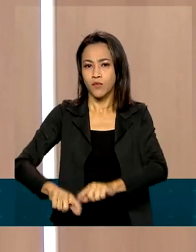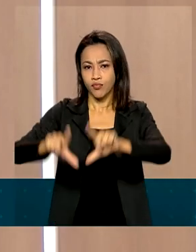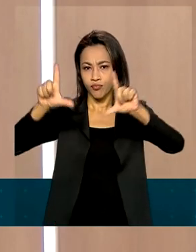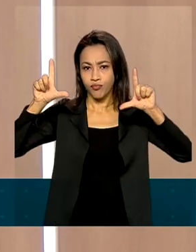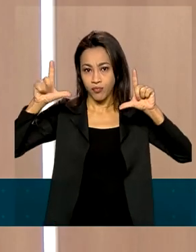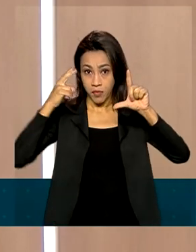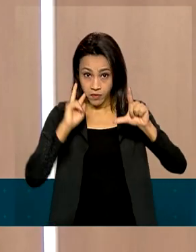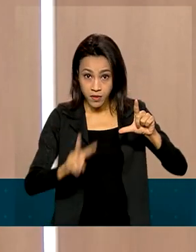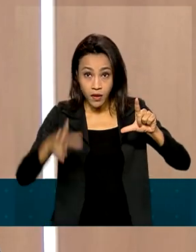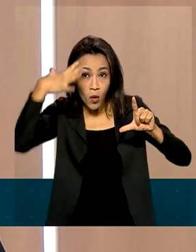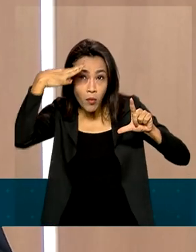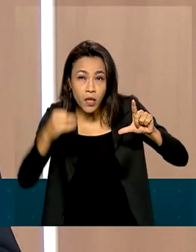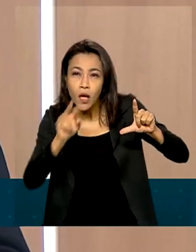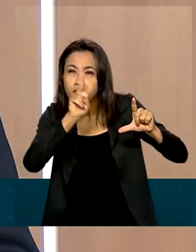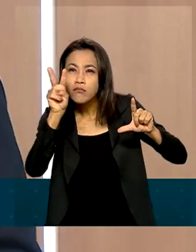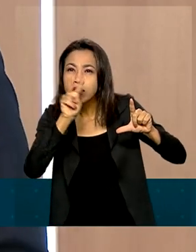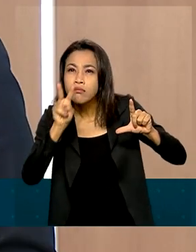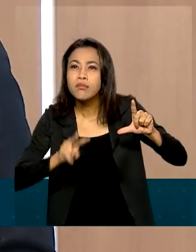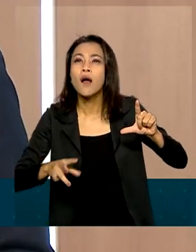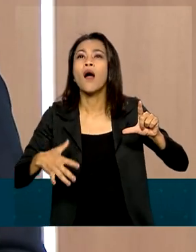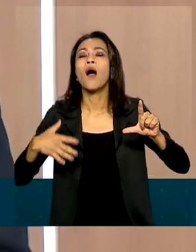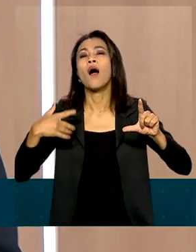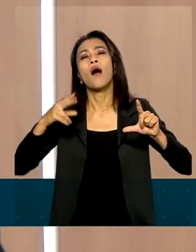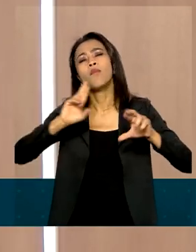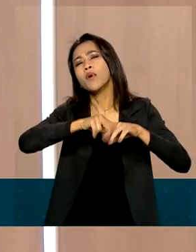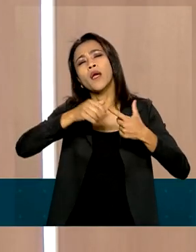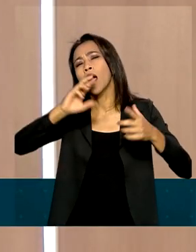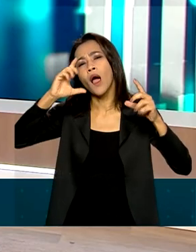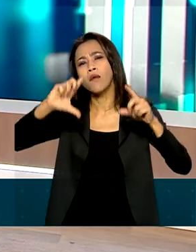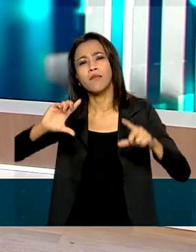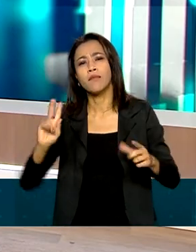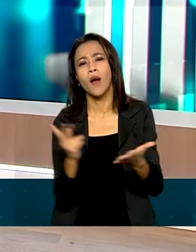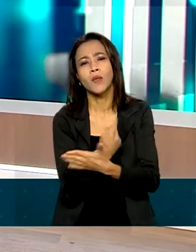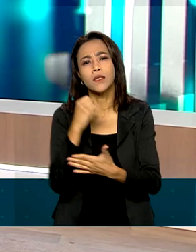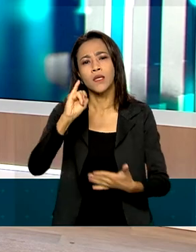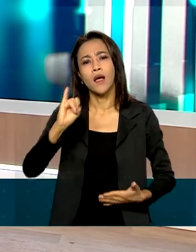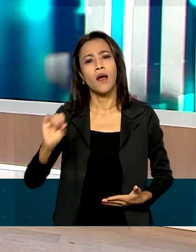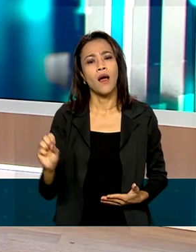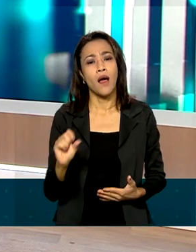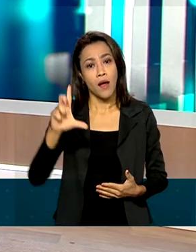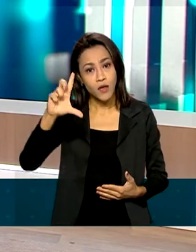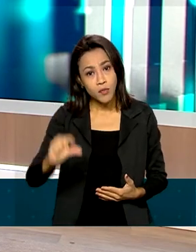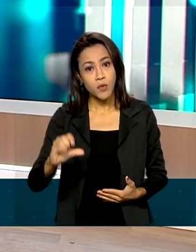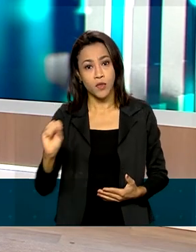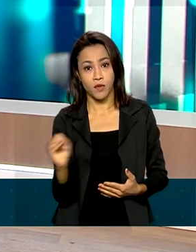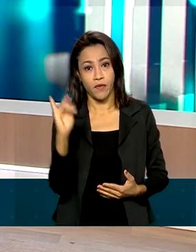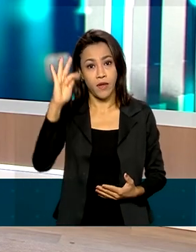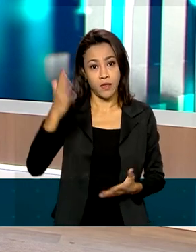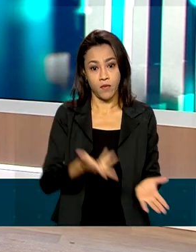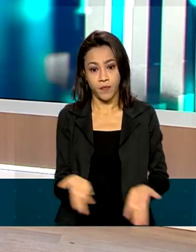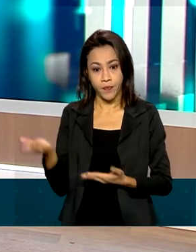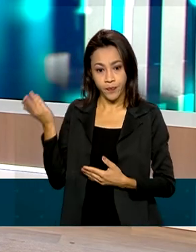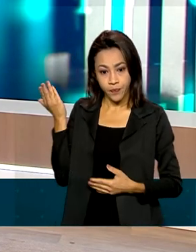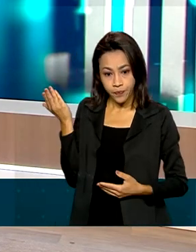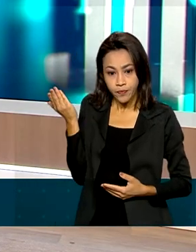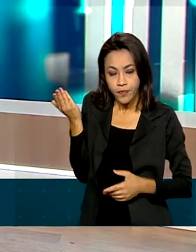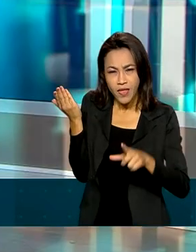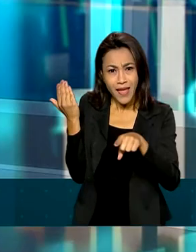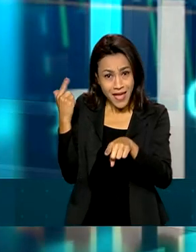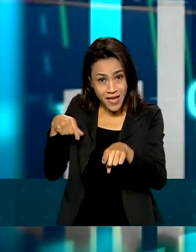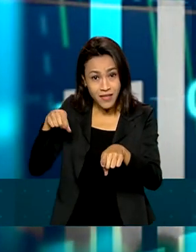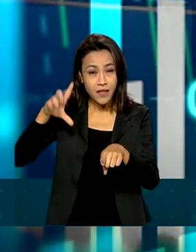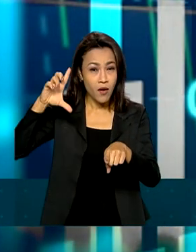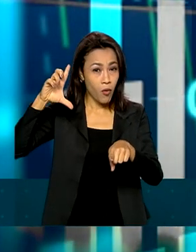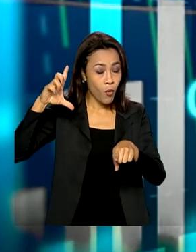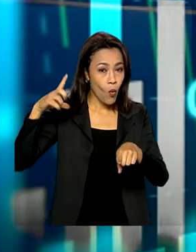e você vai entender por que está havendo, então, deflação no Brasil nesse momento. Esse resultado, cabe lembrar, é o maior na série histórica desde